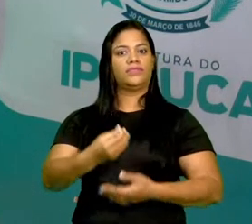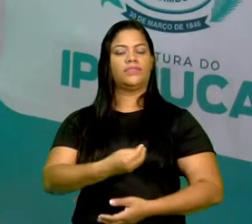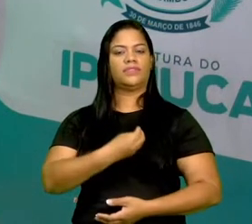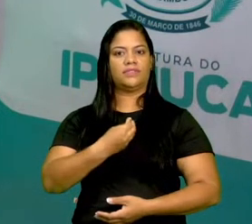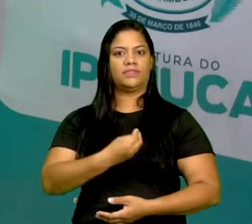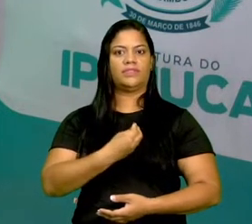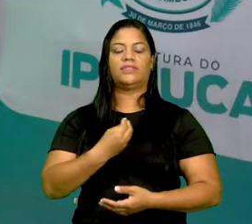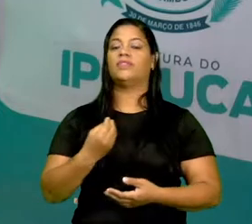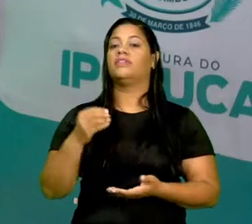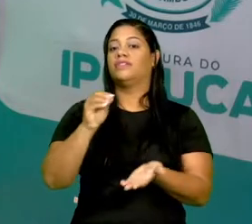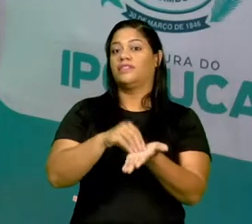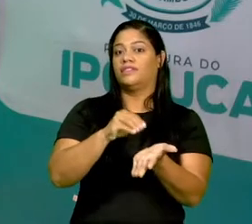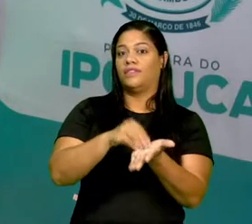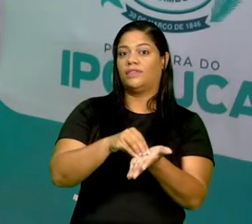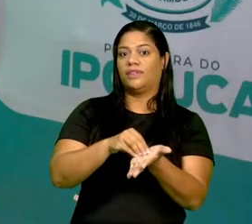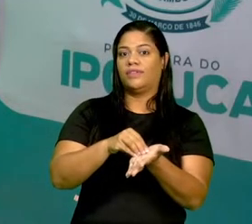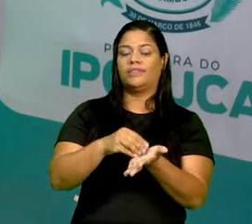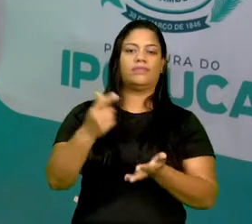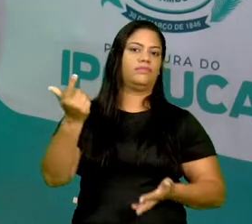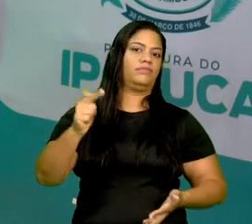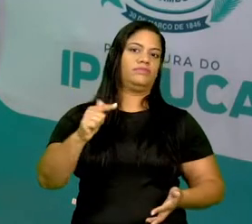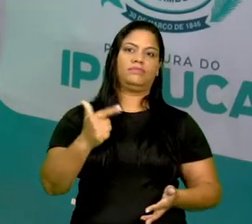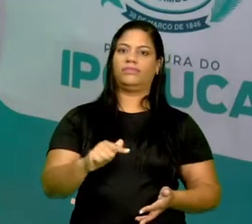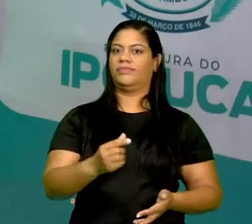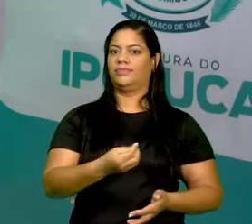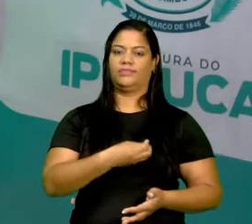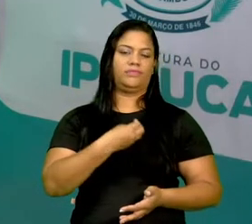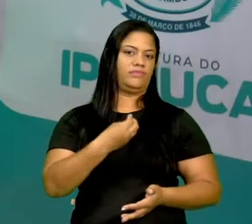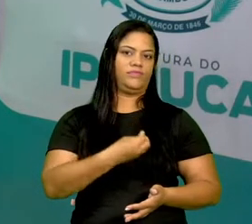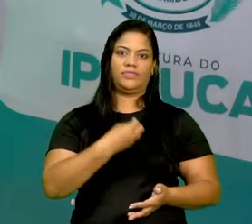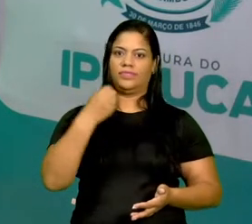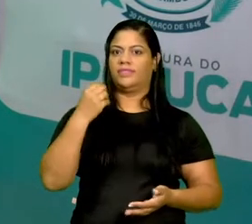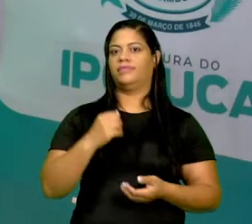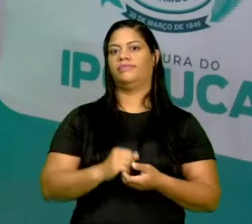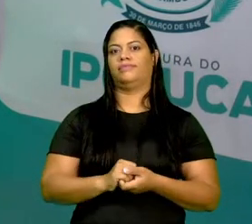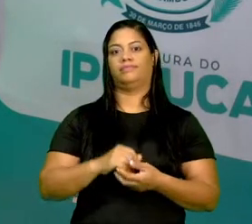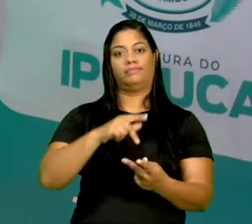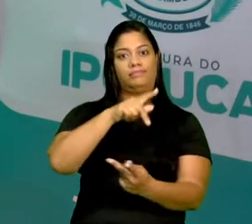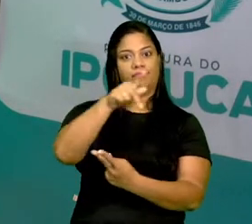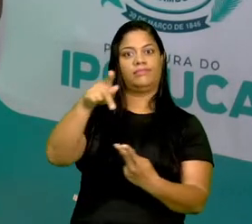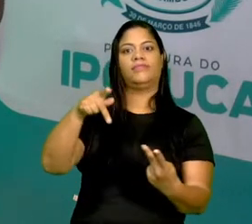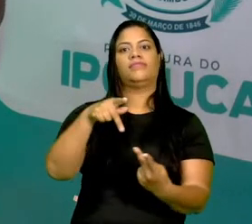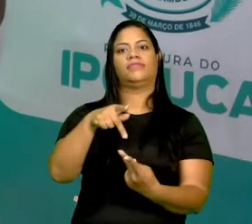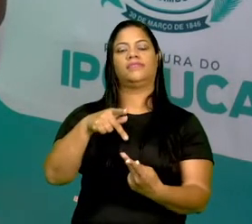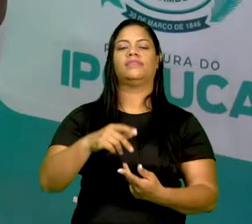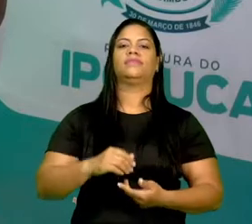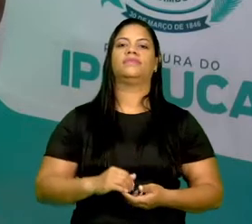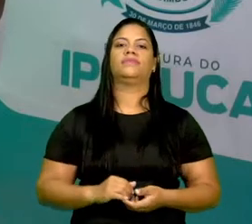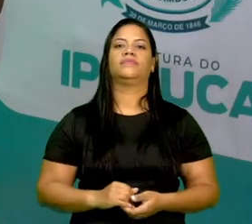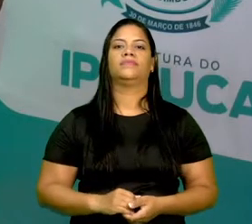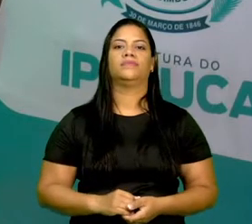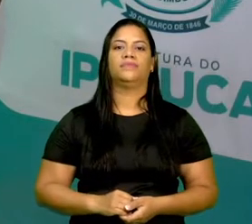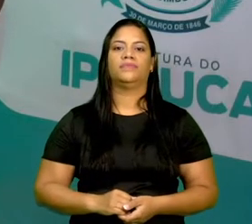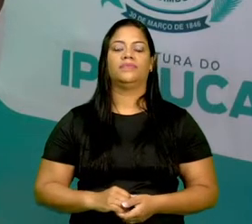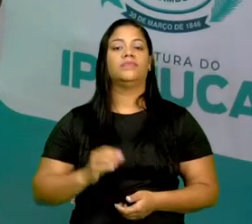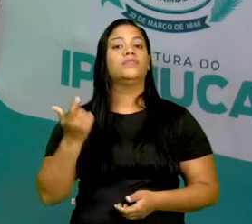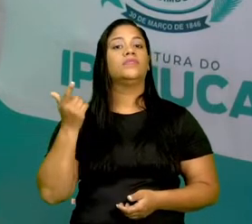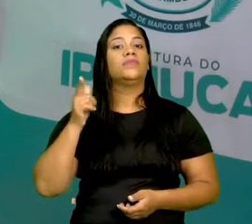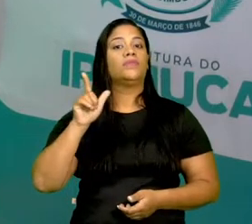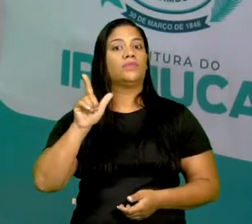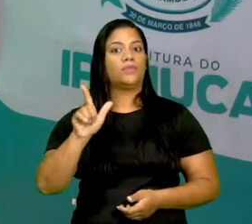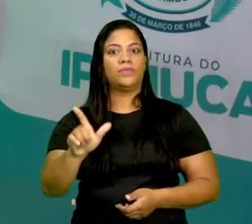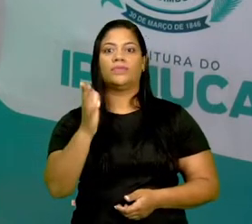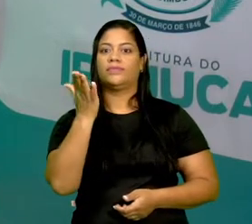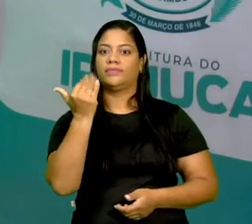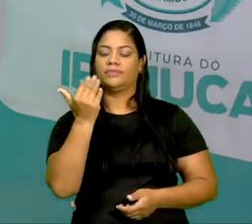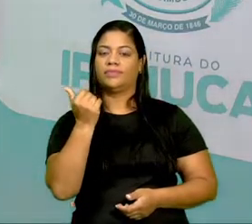Sem a presença dele, não existiria nenhum tipo de vida na Terra. Outro tipo de